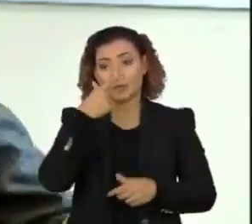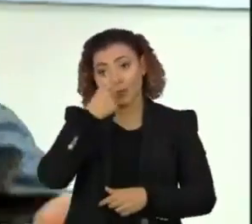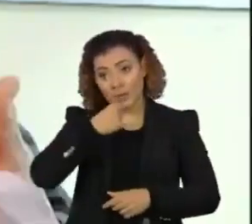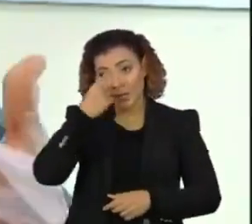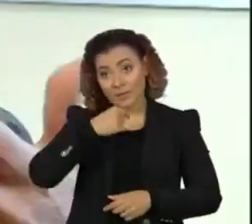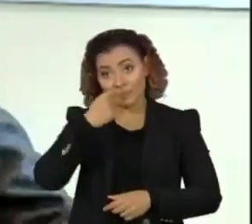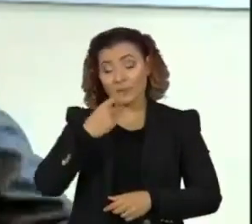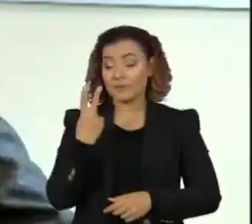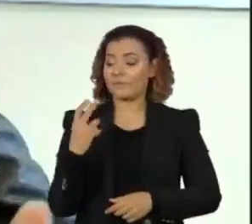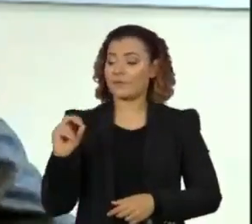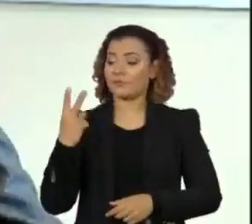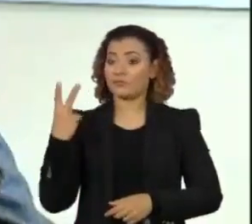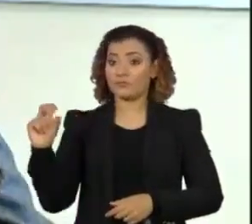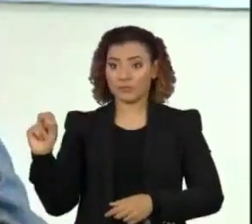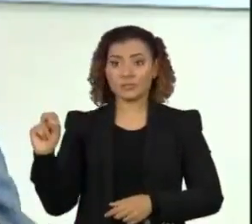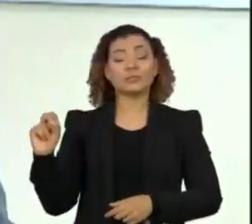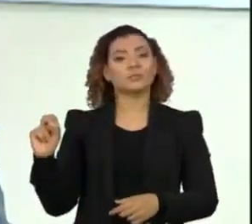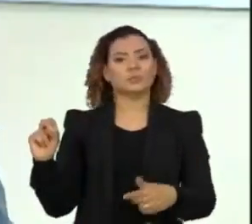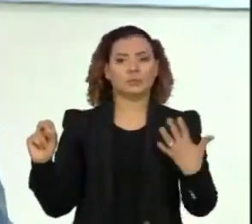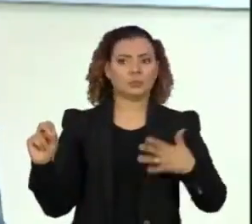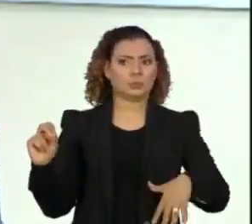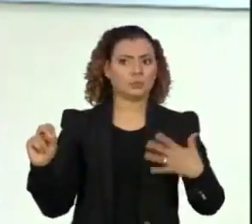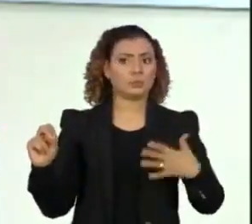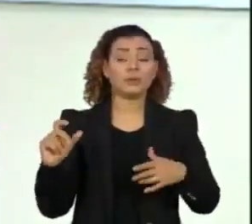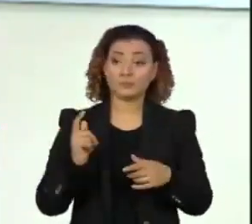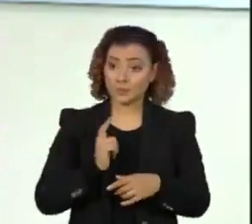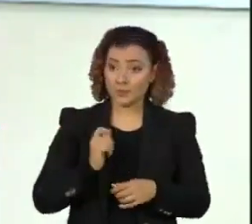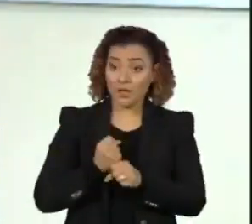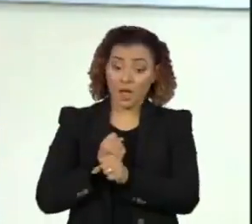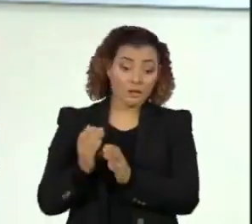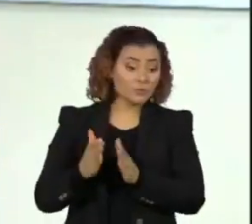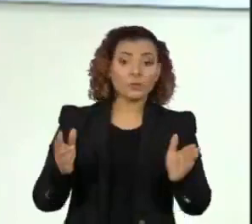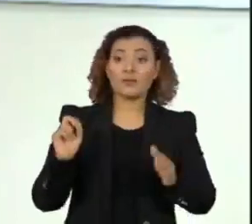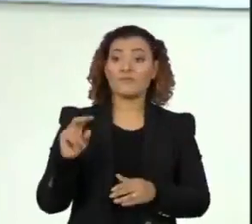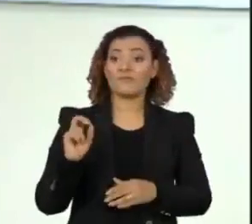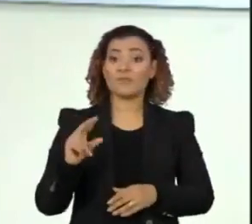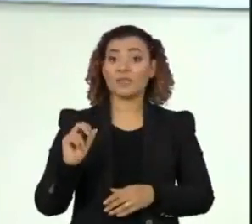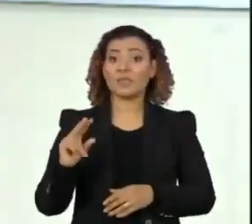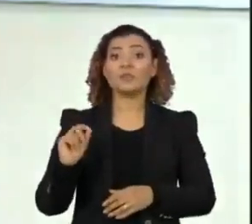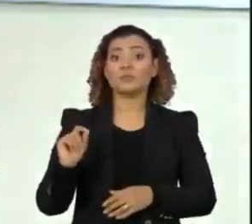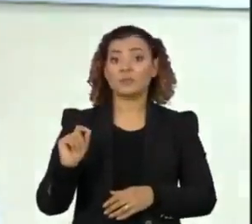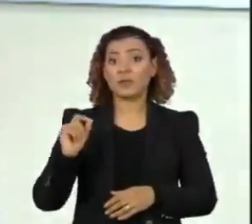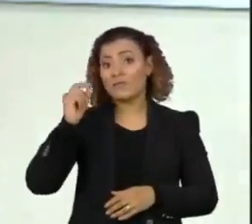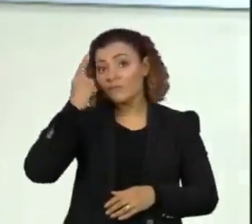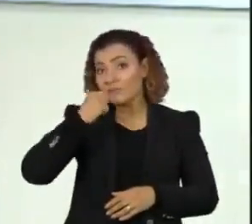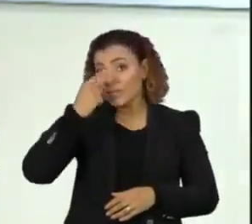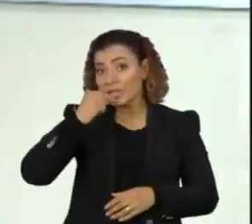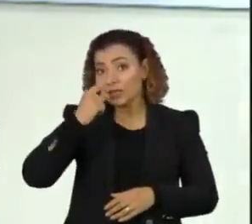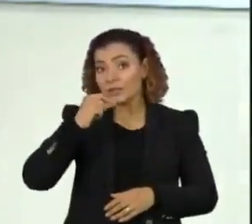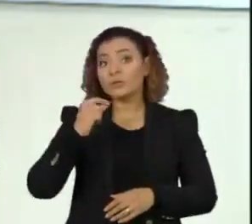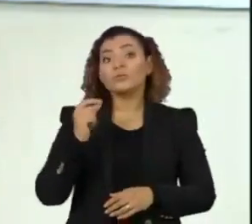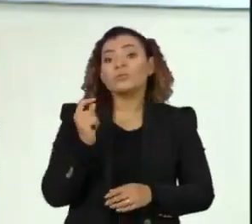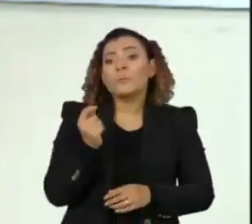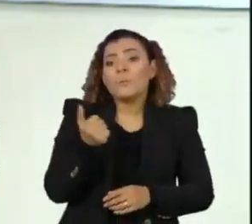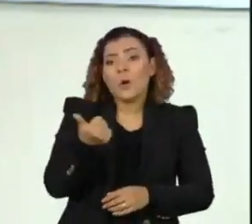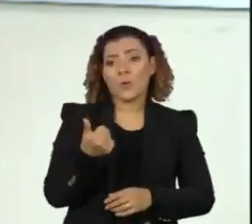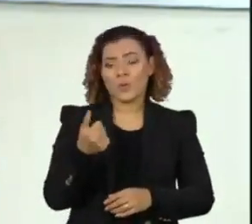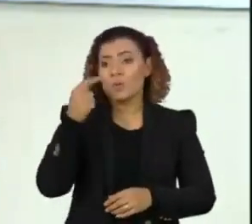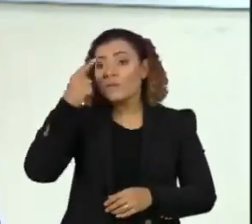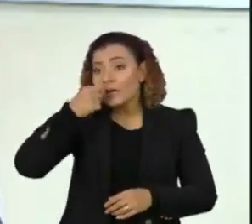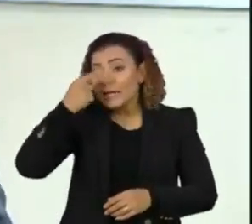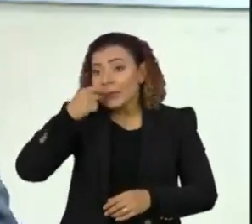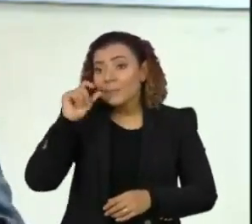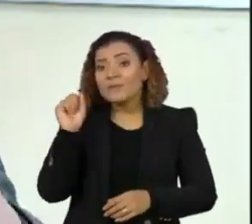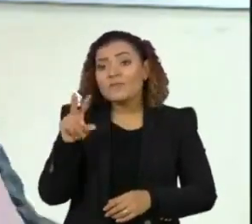2020 foi emblemático nesse sentido, foi um ano onde o vírus influenza circulou de forma tímida. Então,